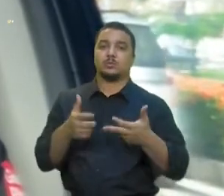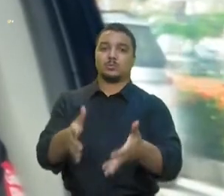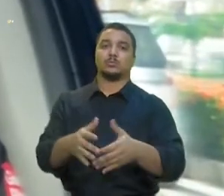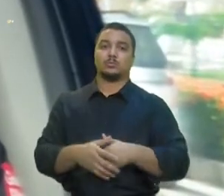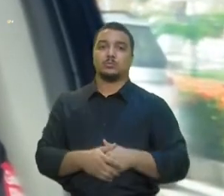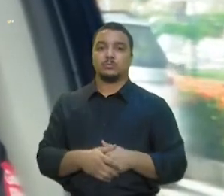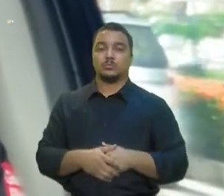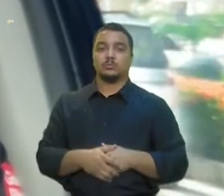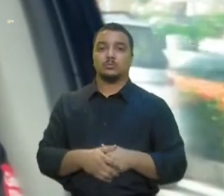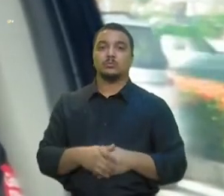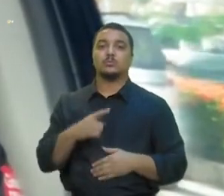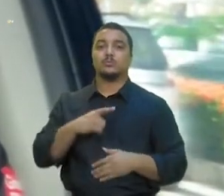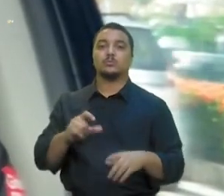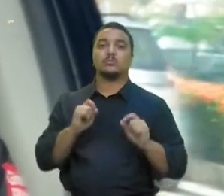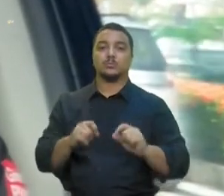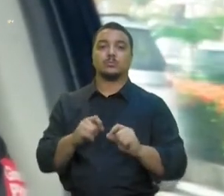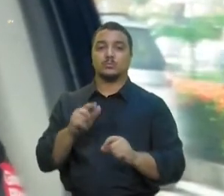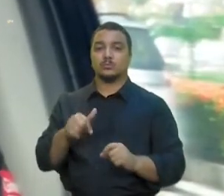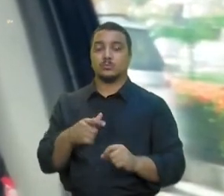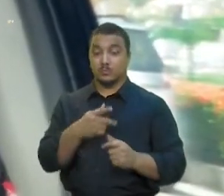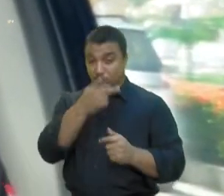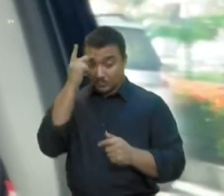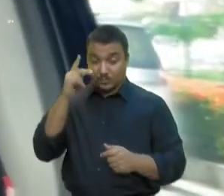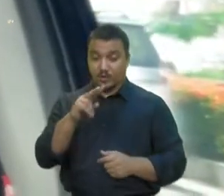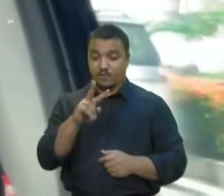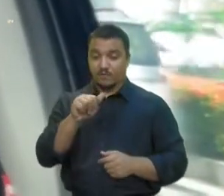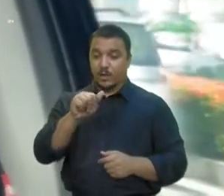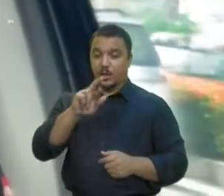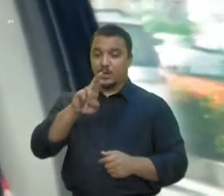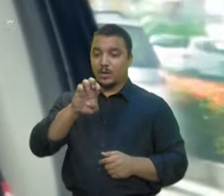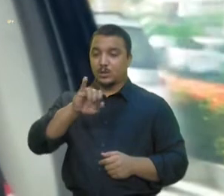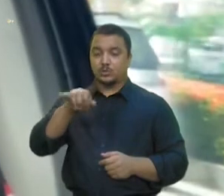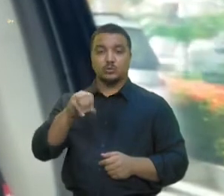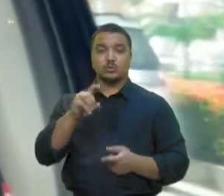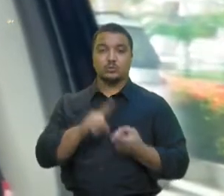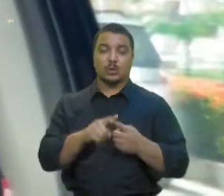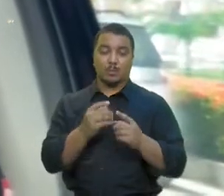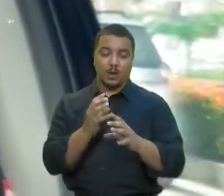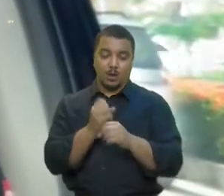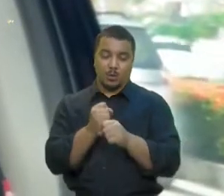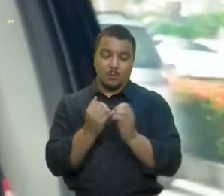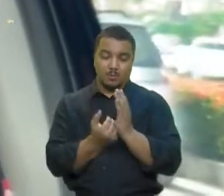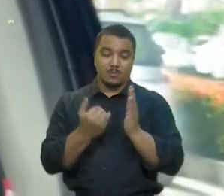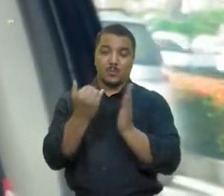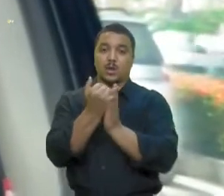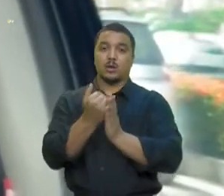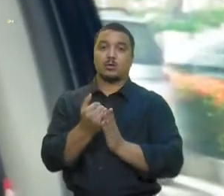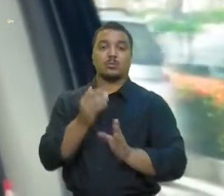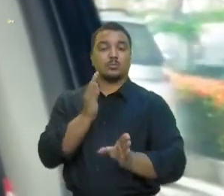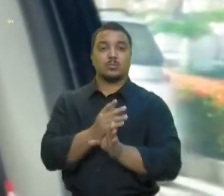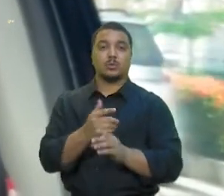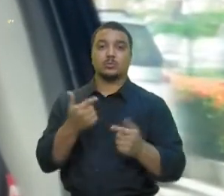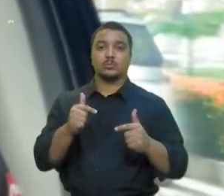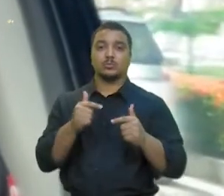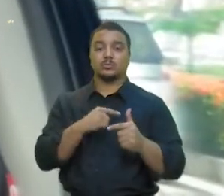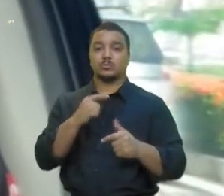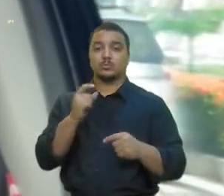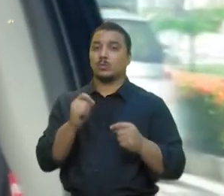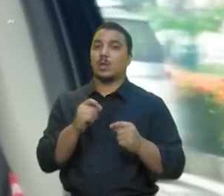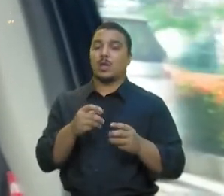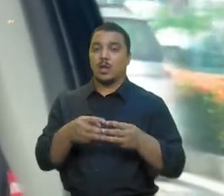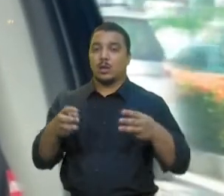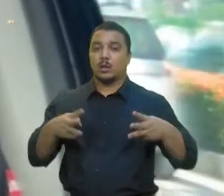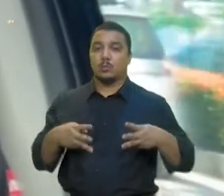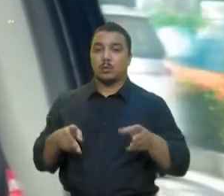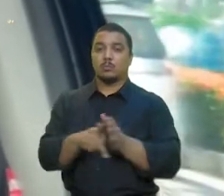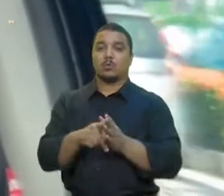varejista, ele acaba tendo até uma conta maior, porque ele às vezes não tem um caminhão próprio e ele acaba